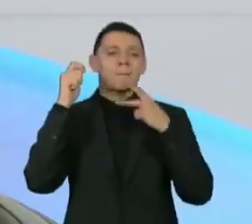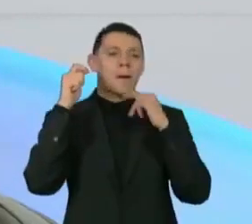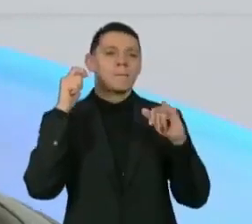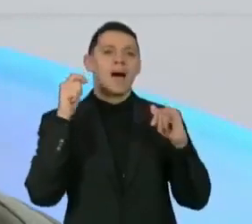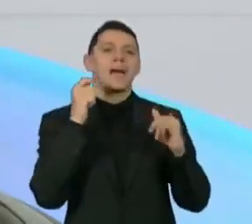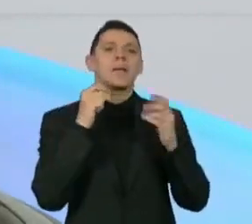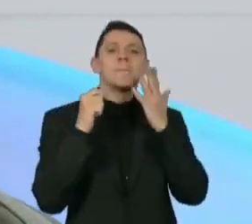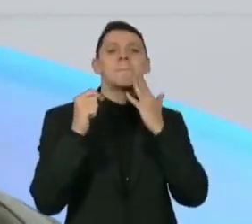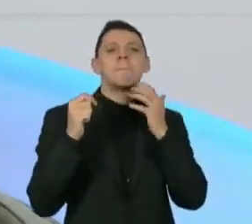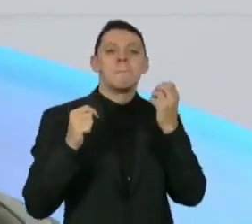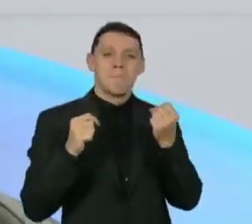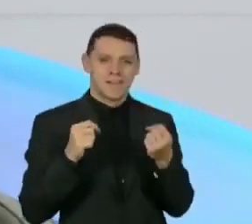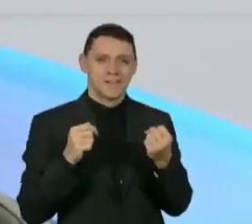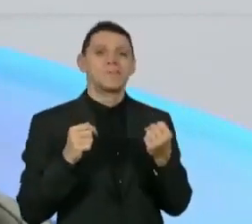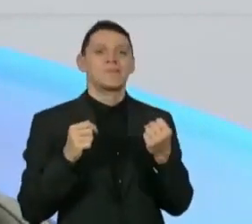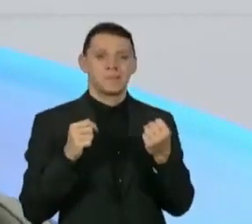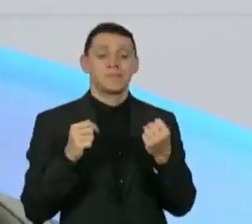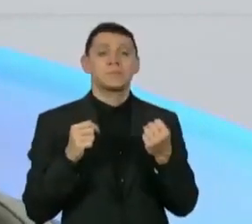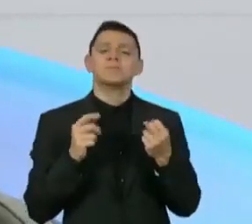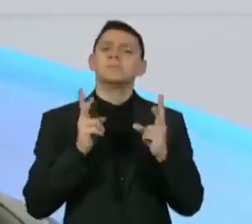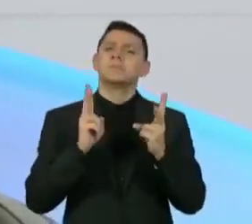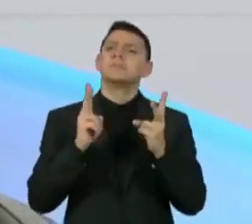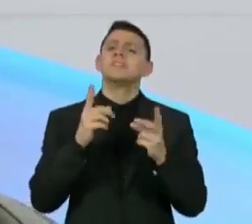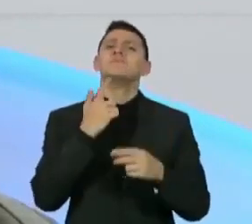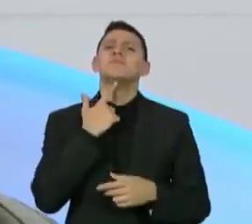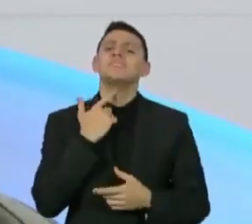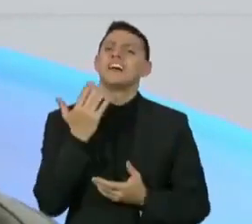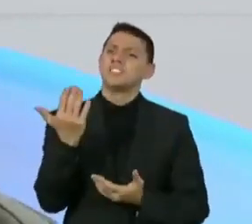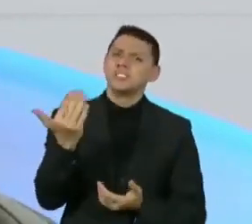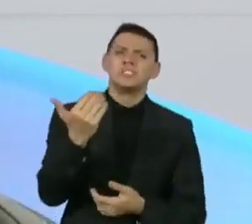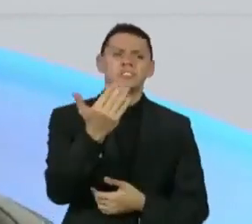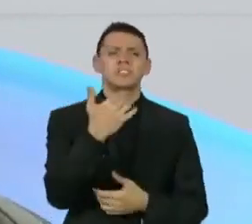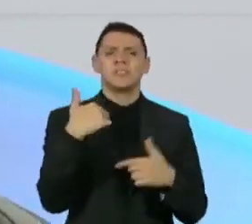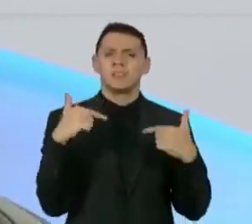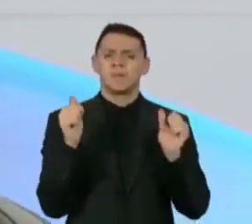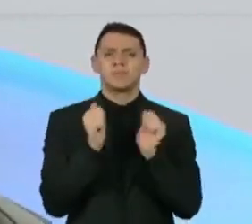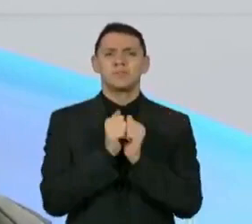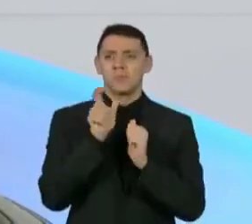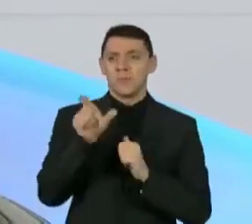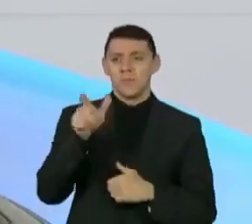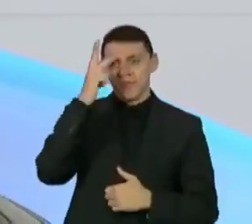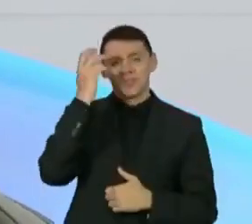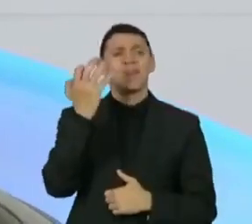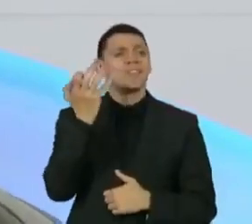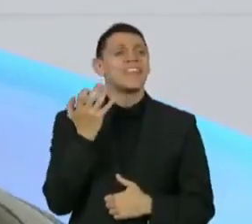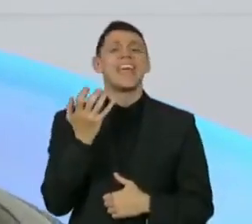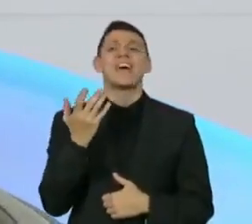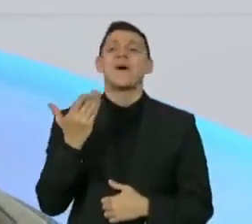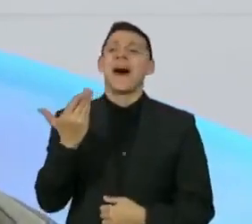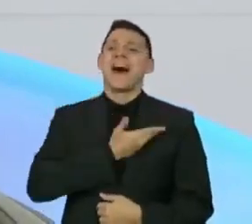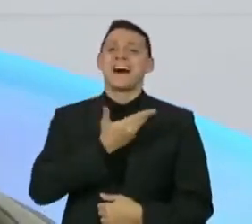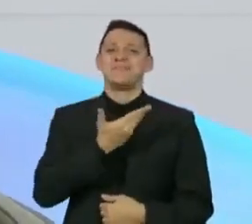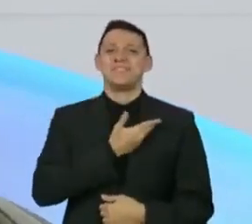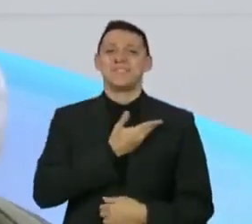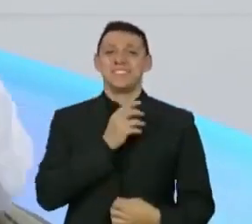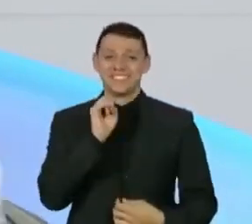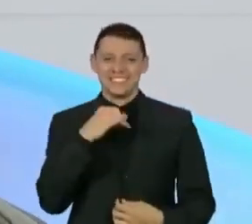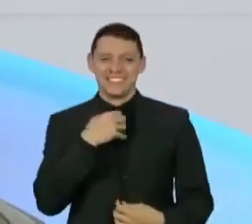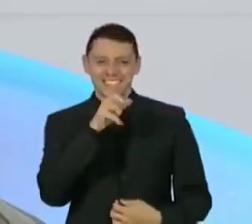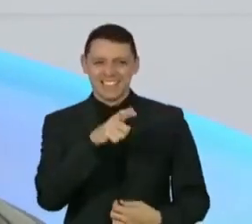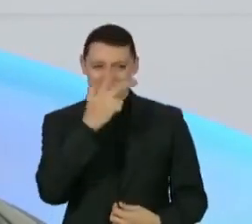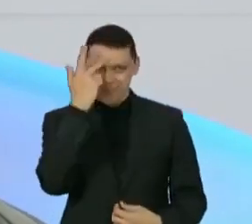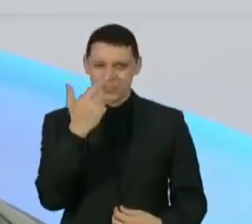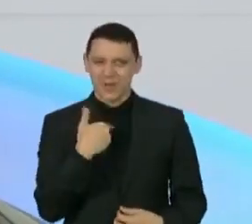também fico sempre querendo Chamar para trabalhar comigo Gente que eu quero ser amigo Quando eu quero ser amigo de alguém